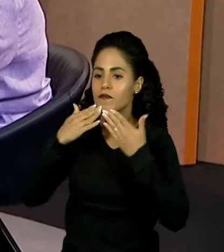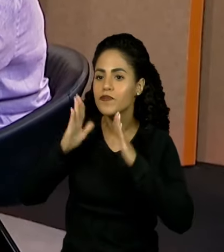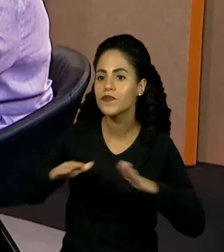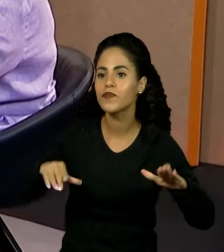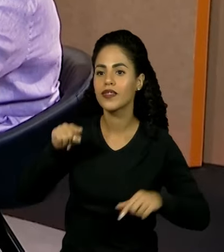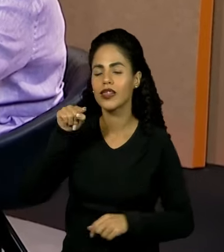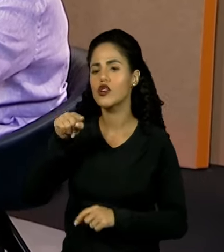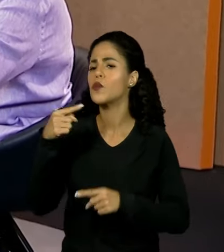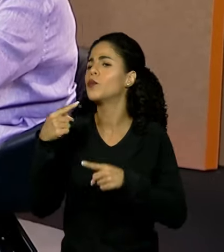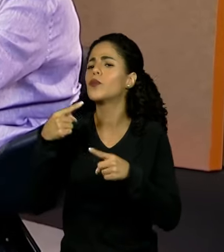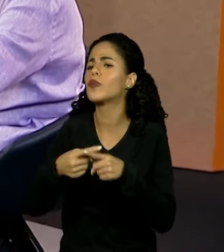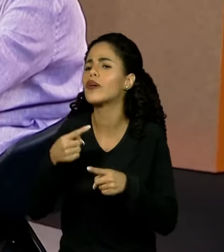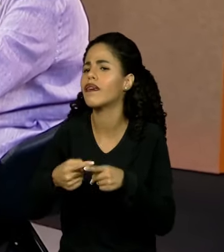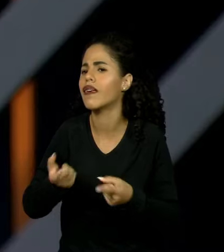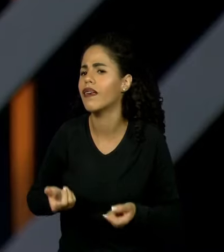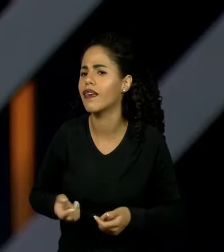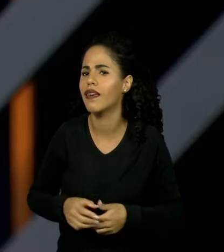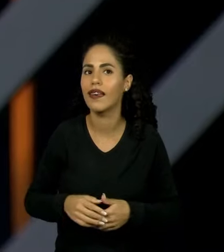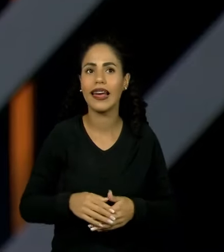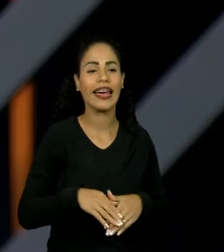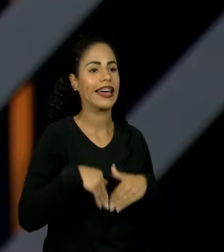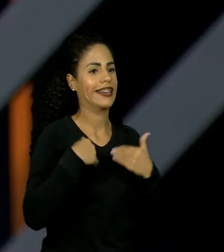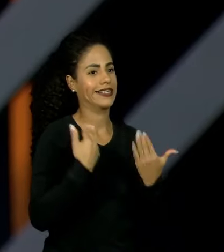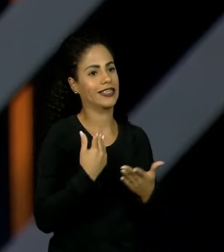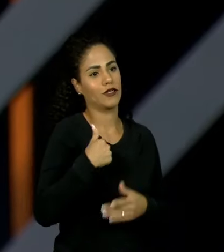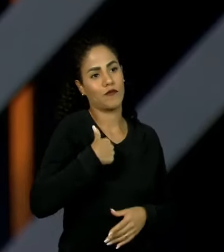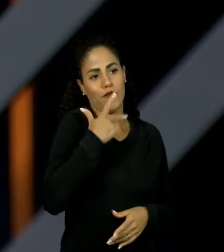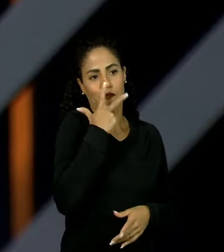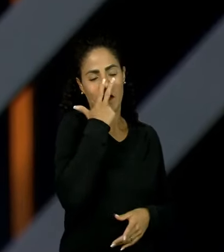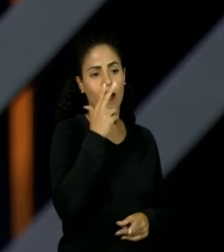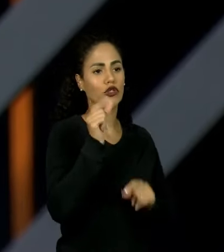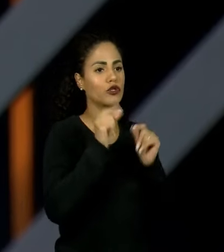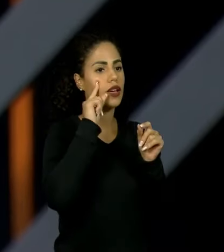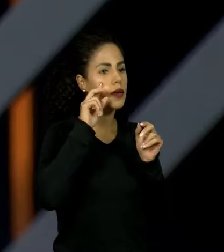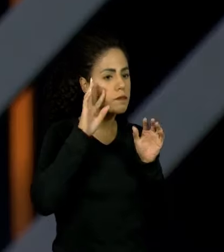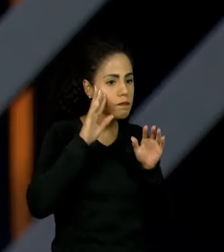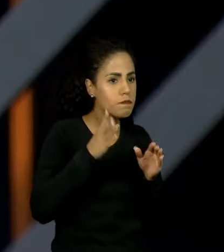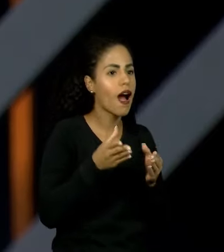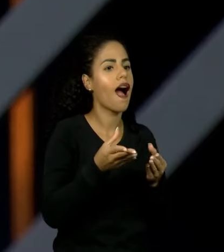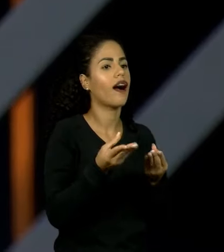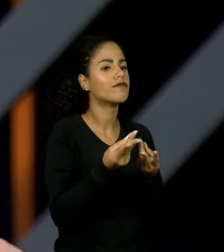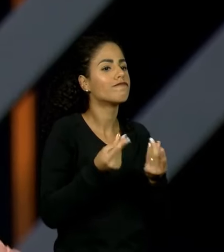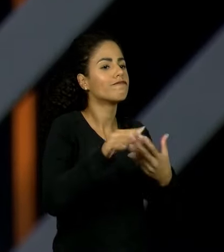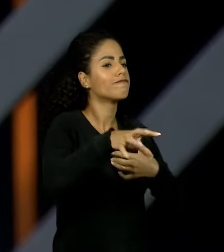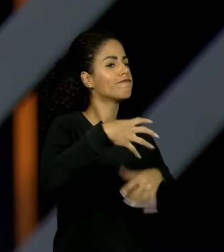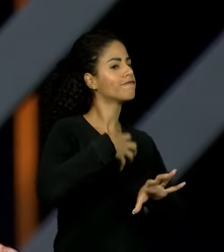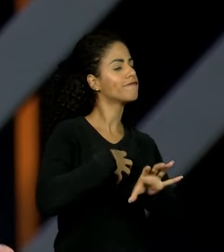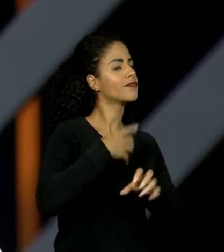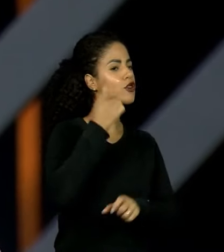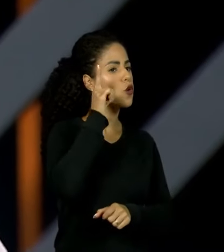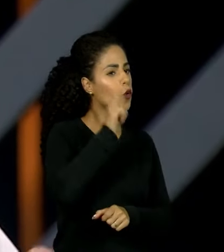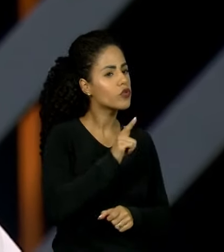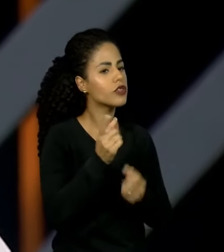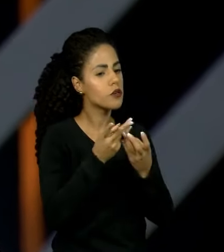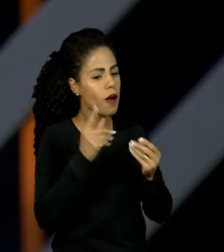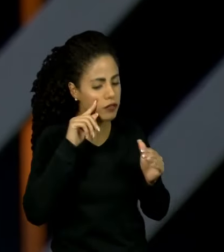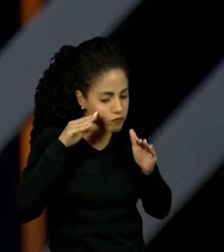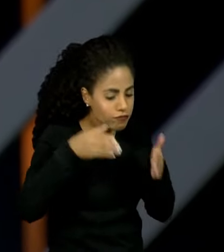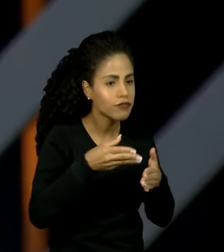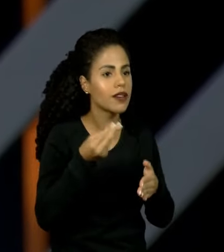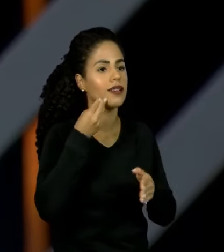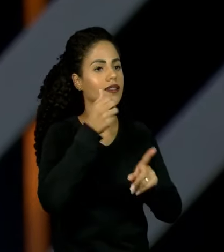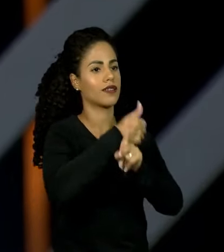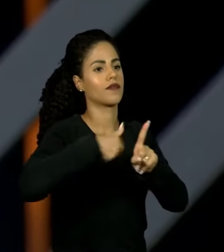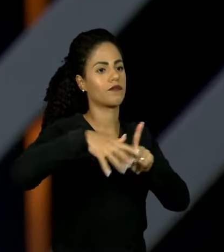da criança e do adolescente? Acho que foi essa percepção da possibilidade de uma atuação mais efetiva junto à